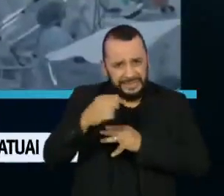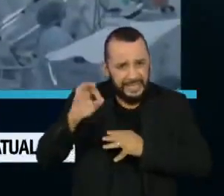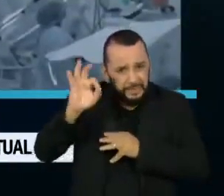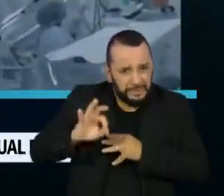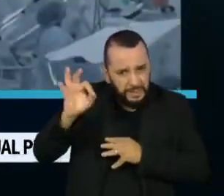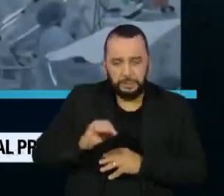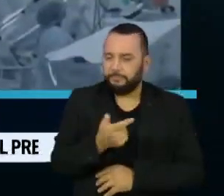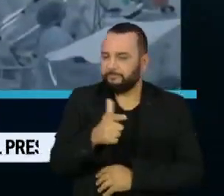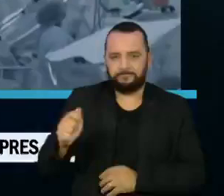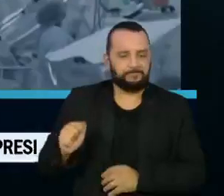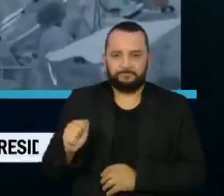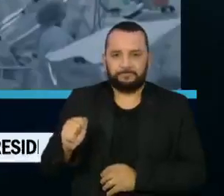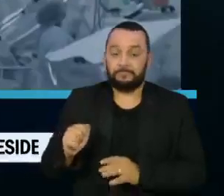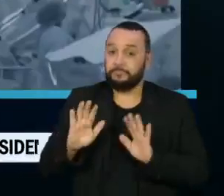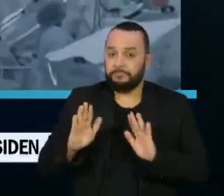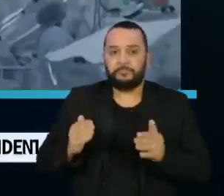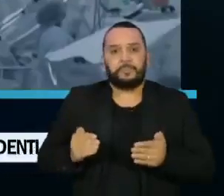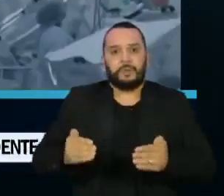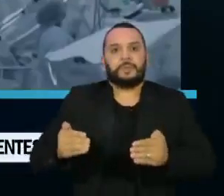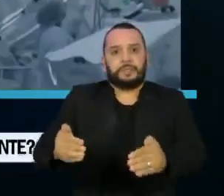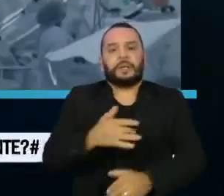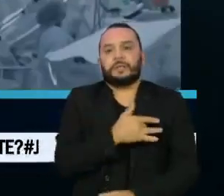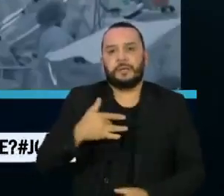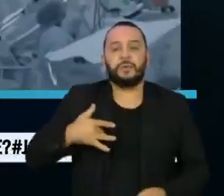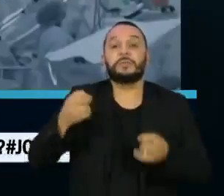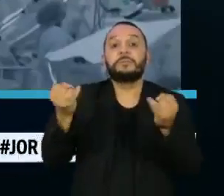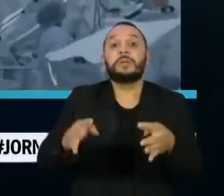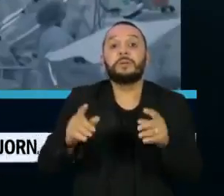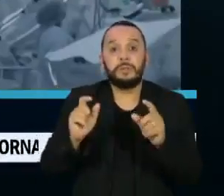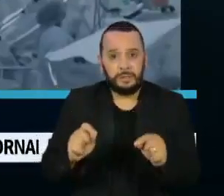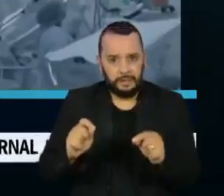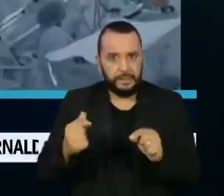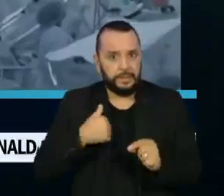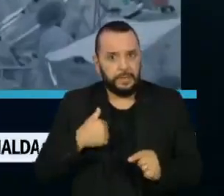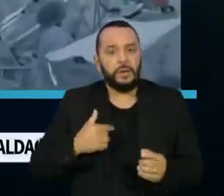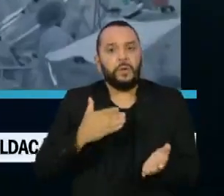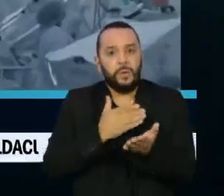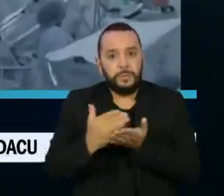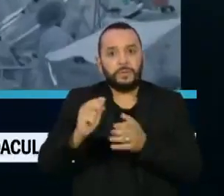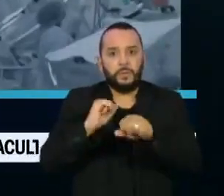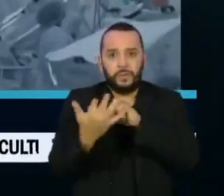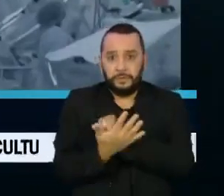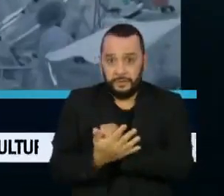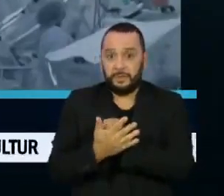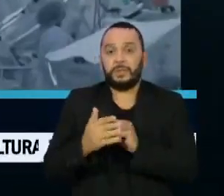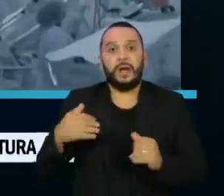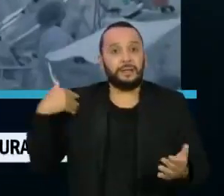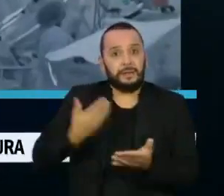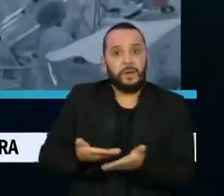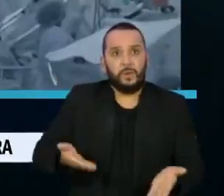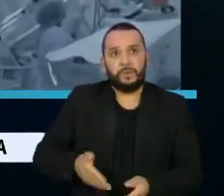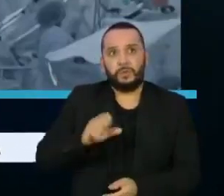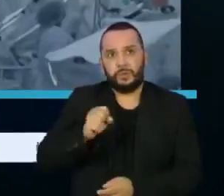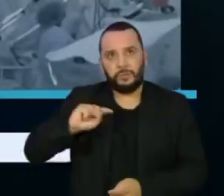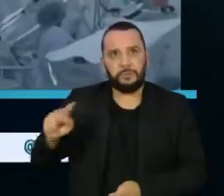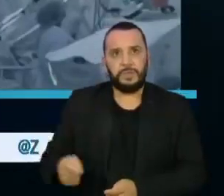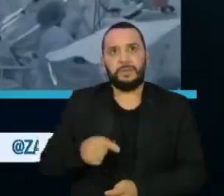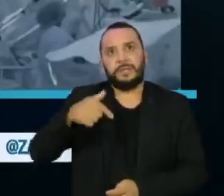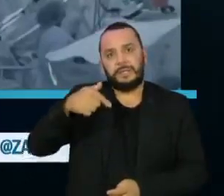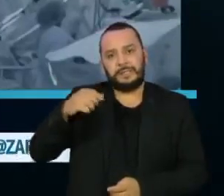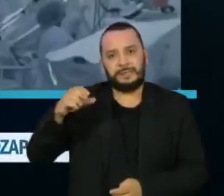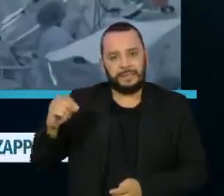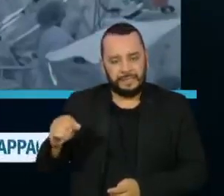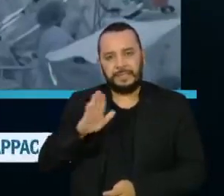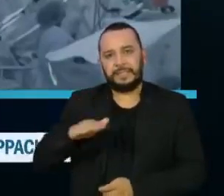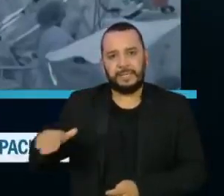epidemiológicos do Ministério da Saúde, Desde o início da pandemia, 8.700 crianças até 5 anos já